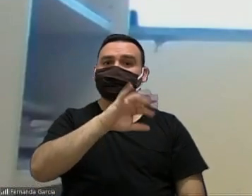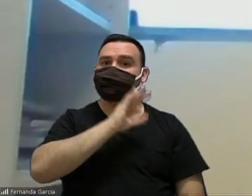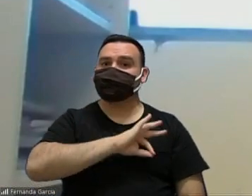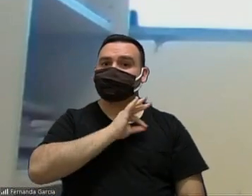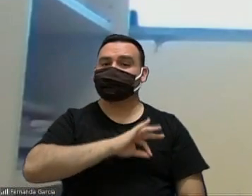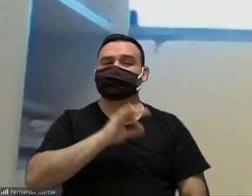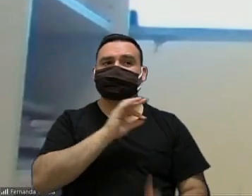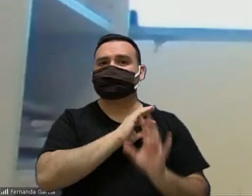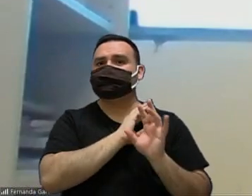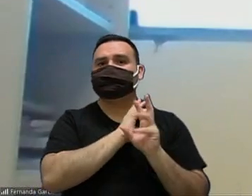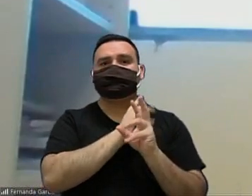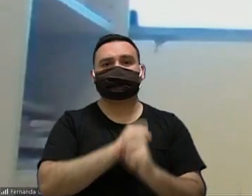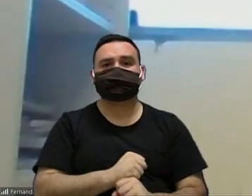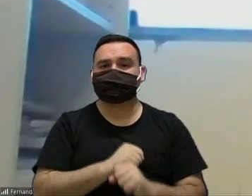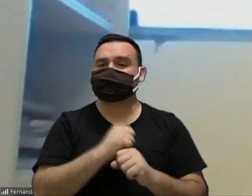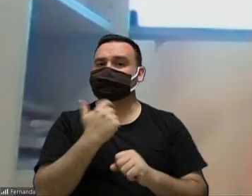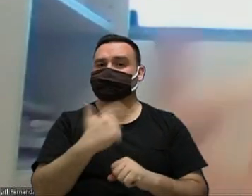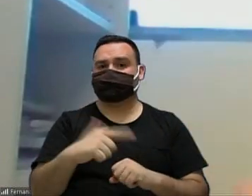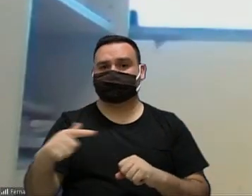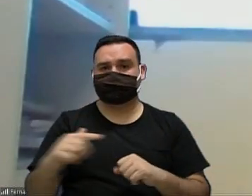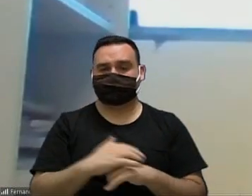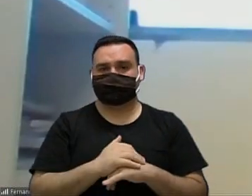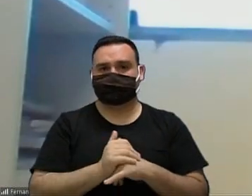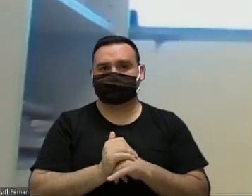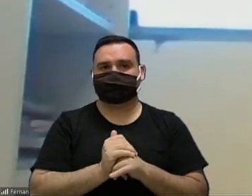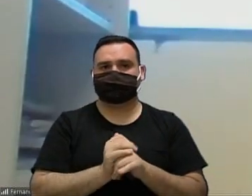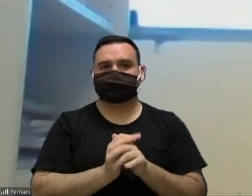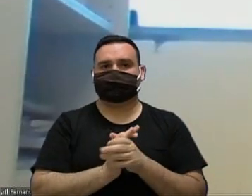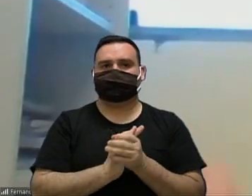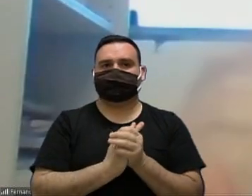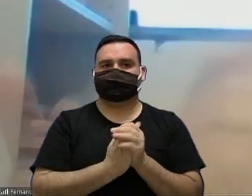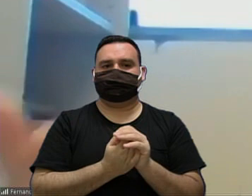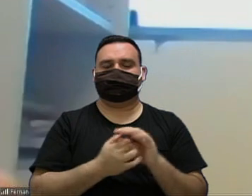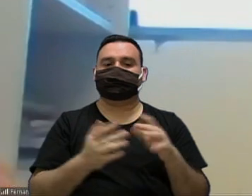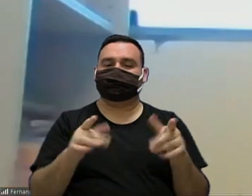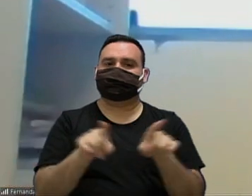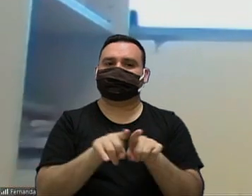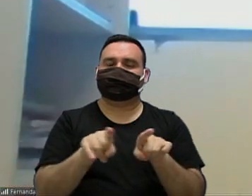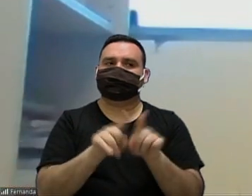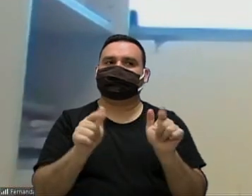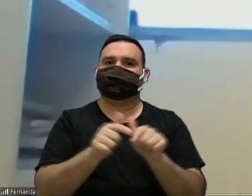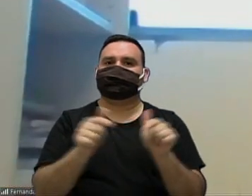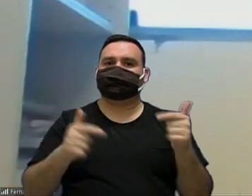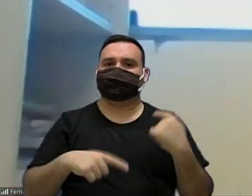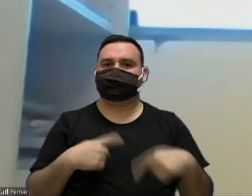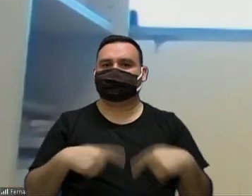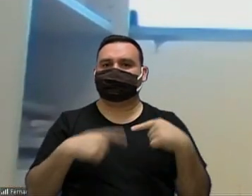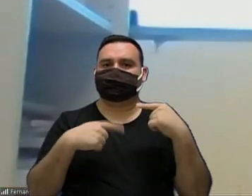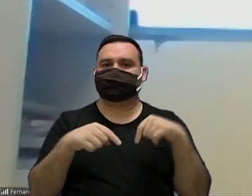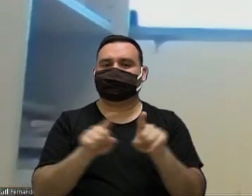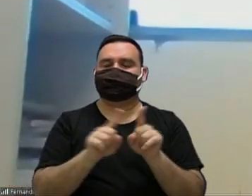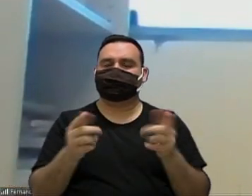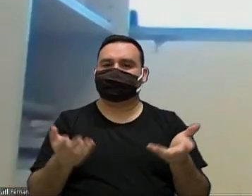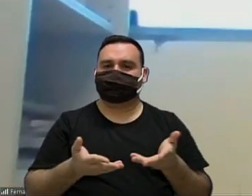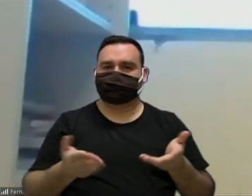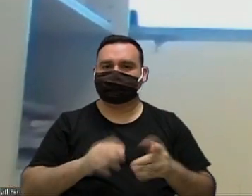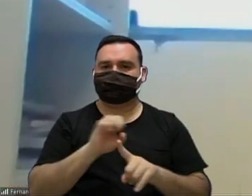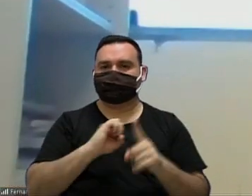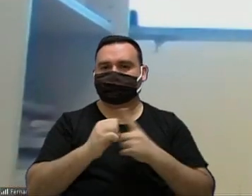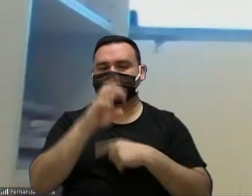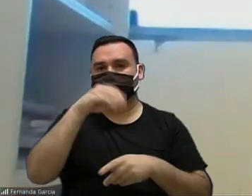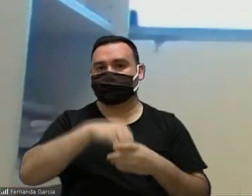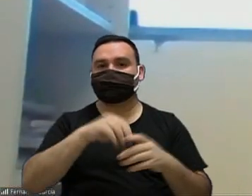séculos né então esse entra num outro patamar ainda de discussão muito mais amplo que a gente precisa avançar numa sociedade